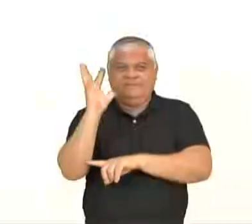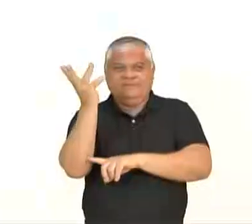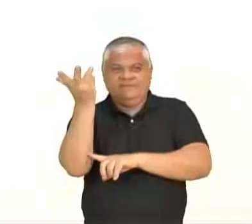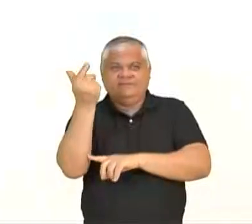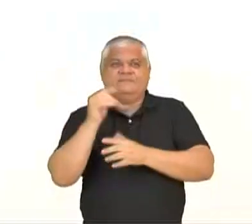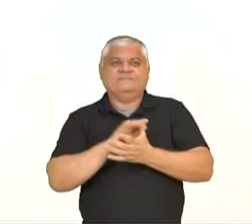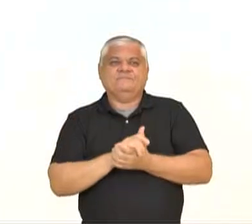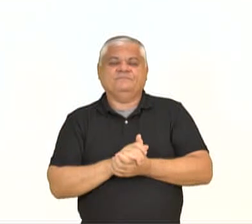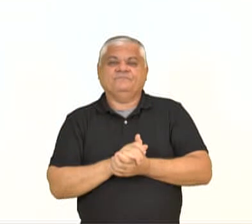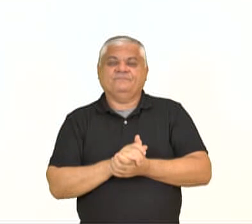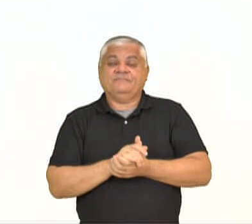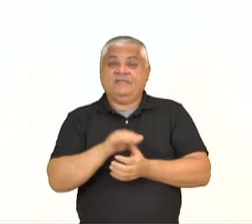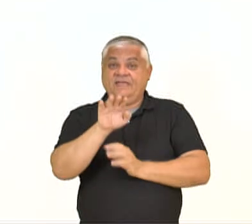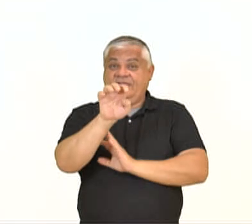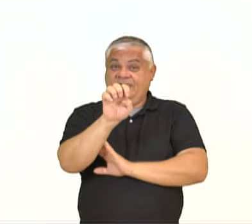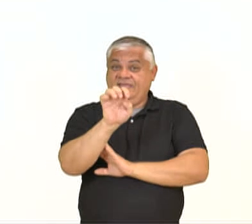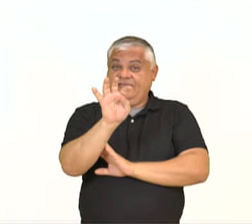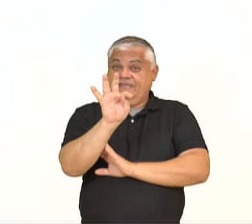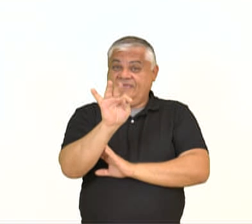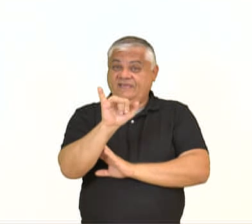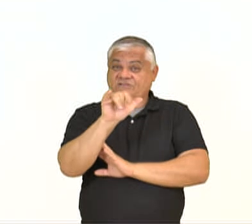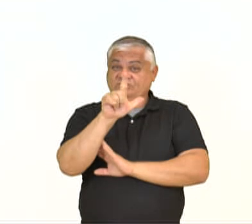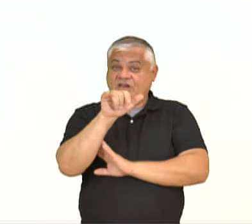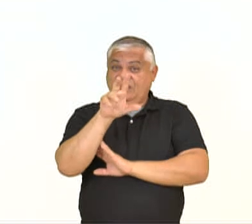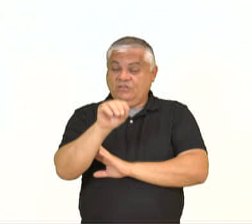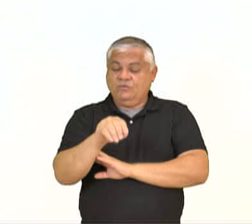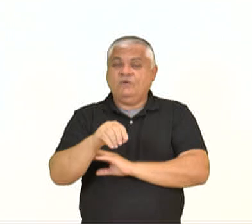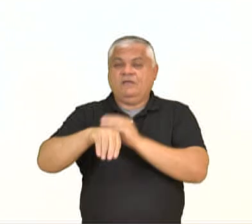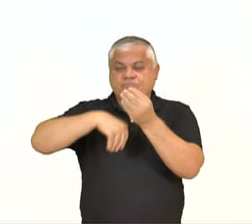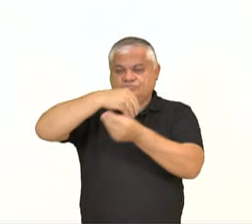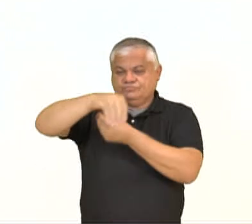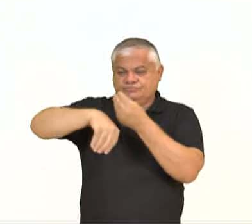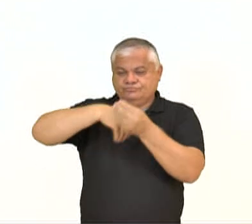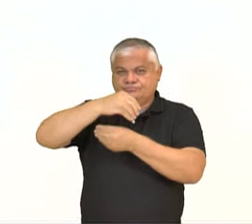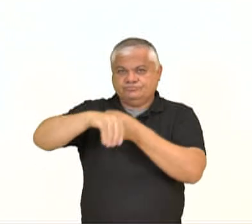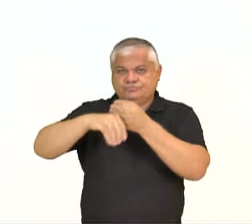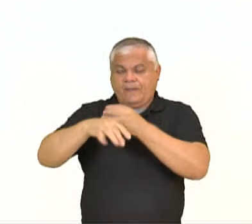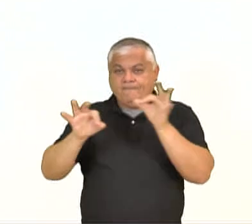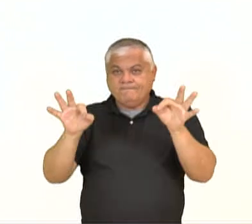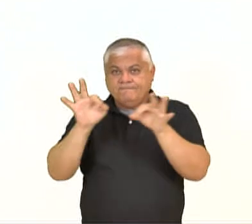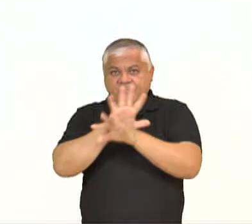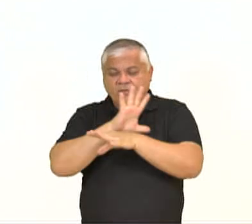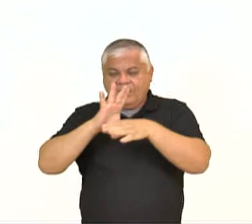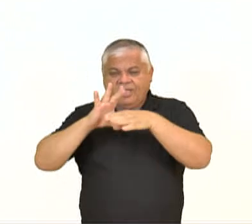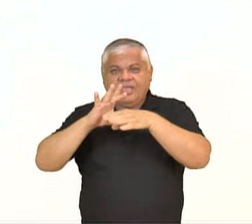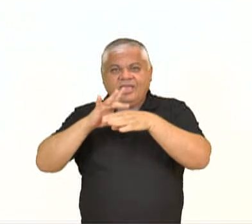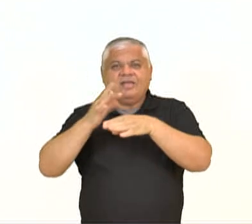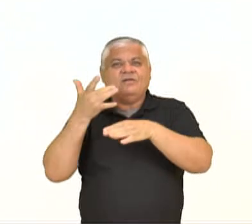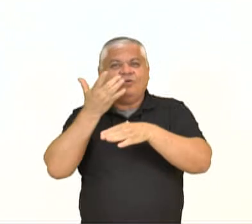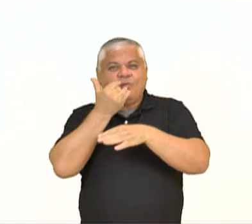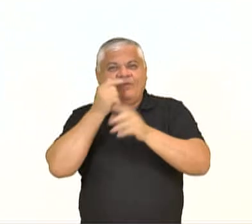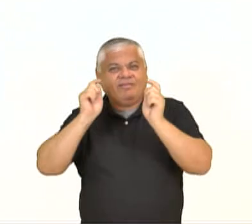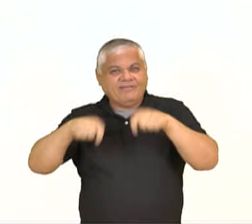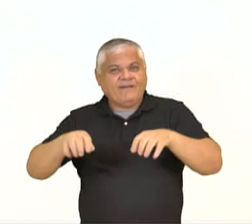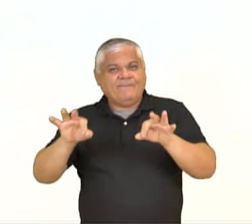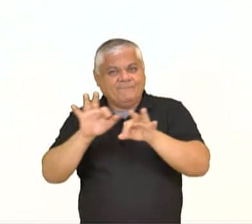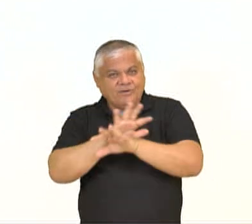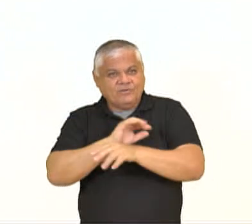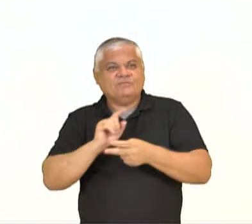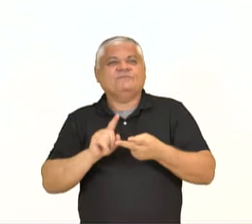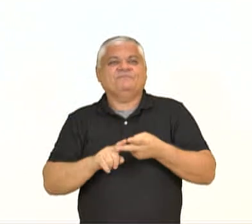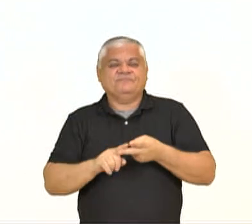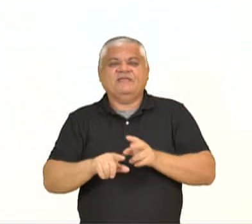O etileno, que nós já vimos, que faz o estimulo ao amadurecimento dos frutos. A giberelina